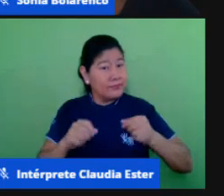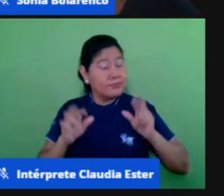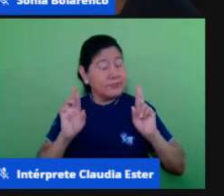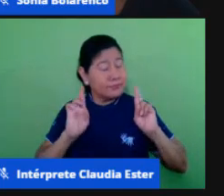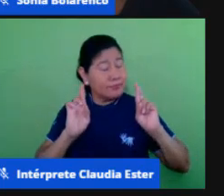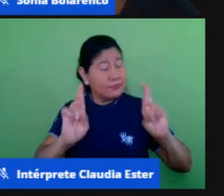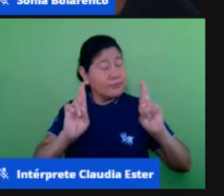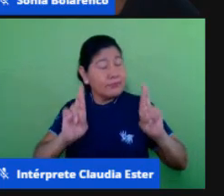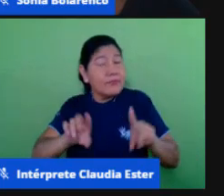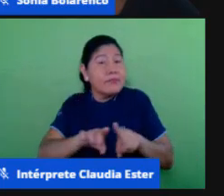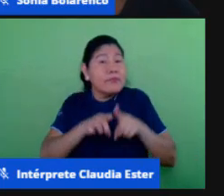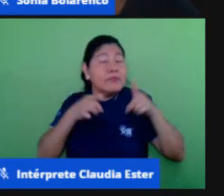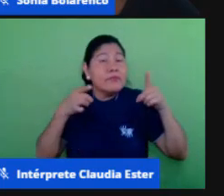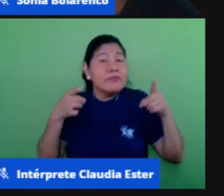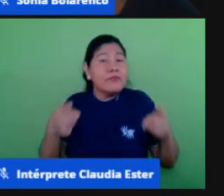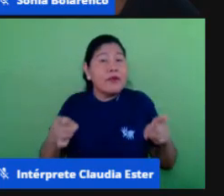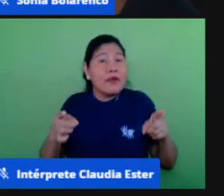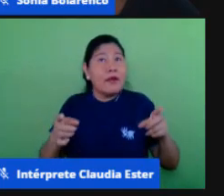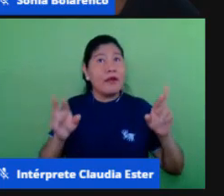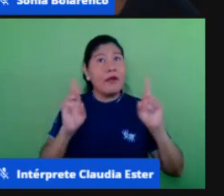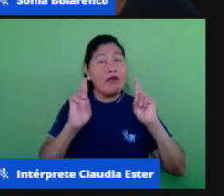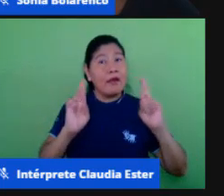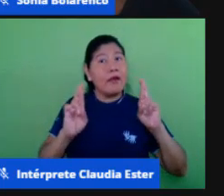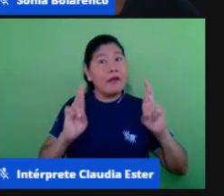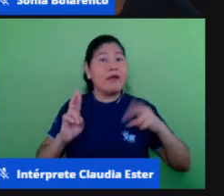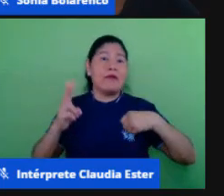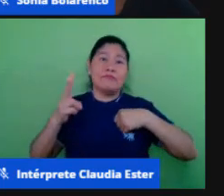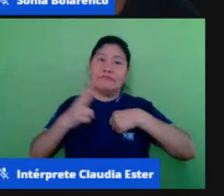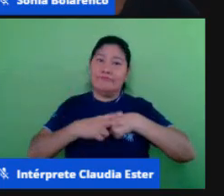mas ter esperança do verbo esperançar